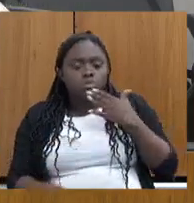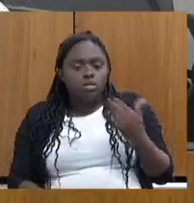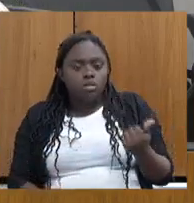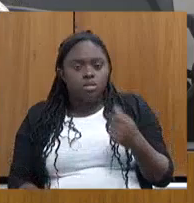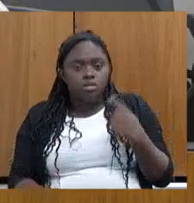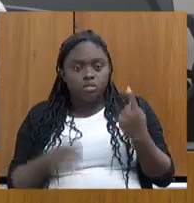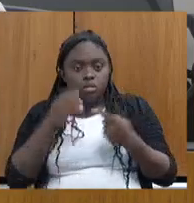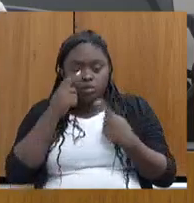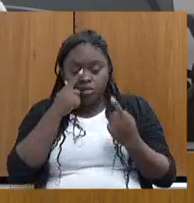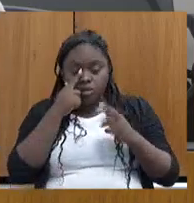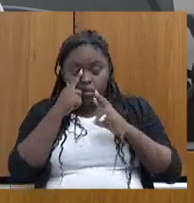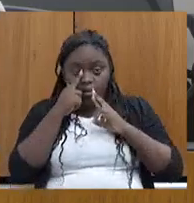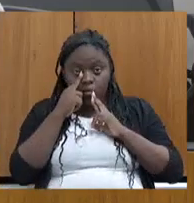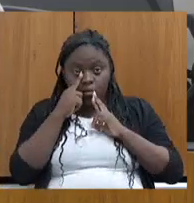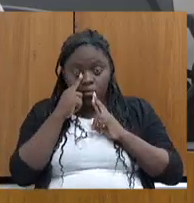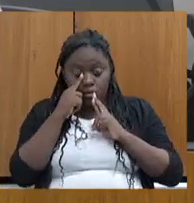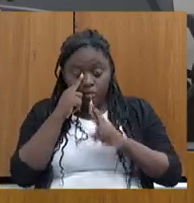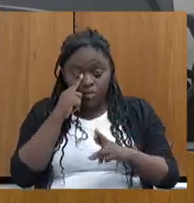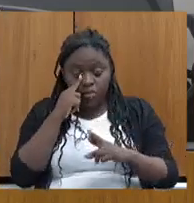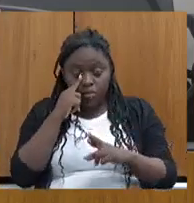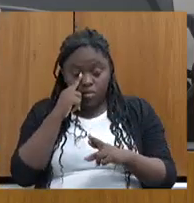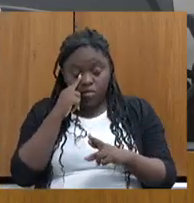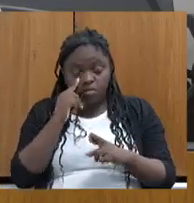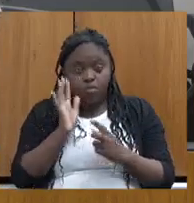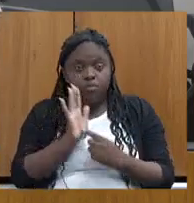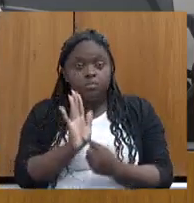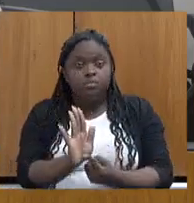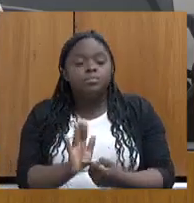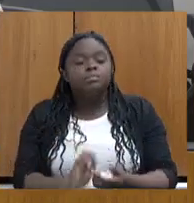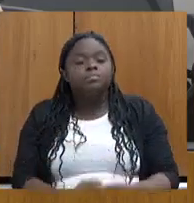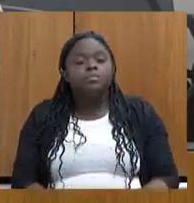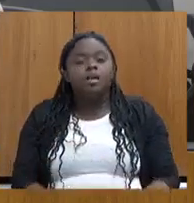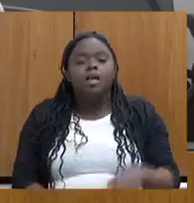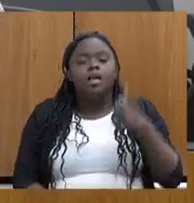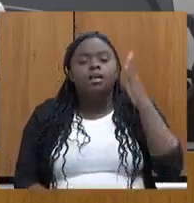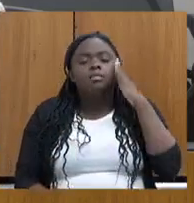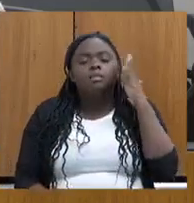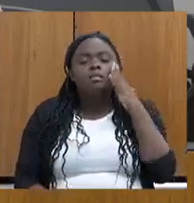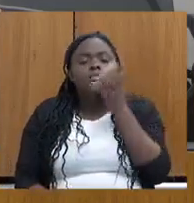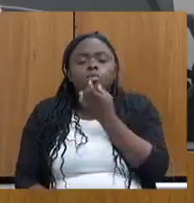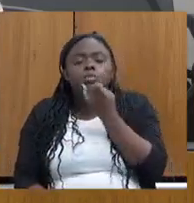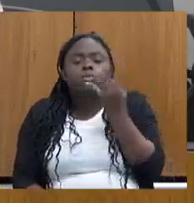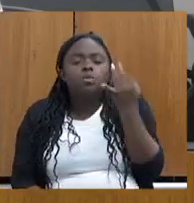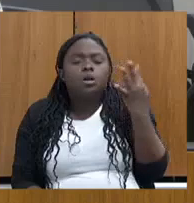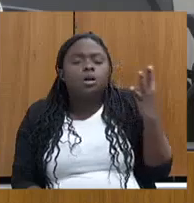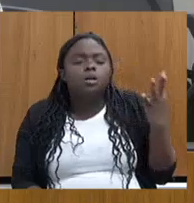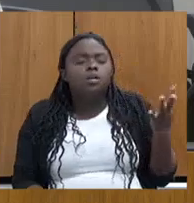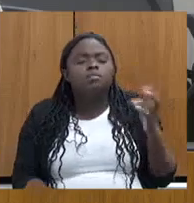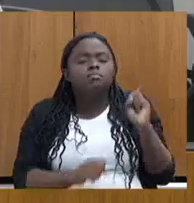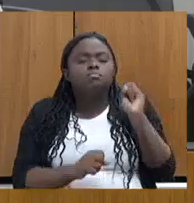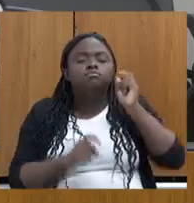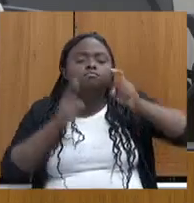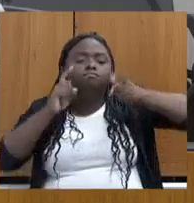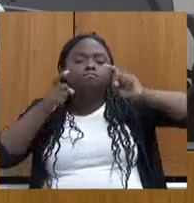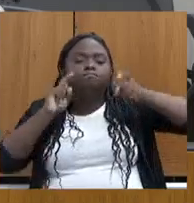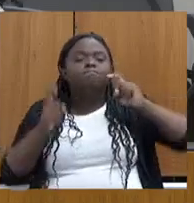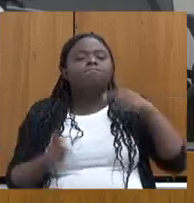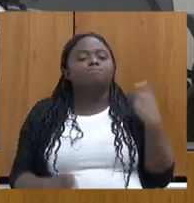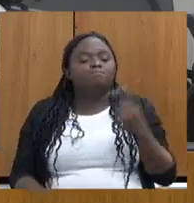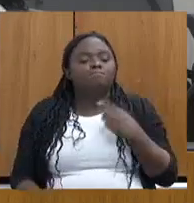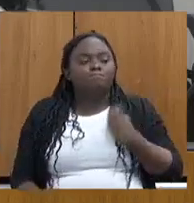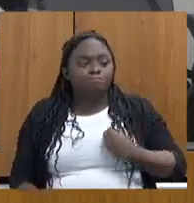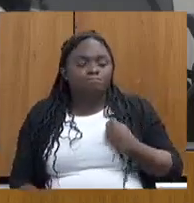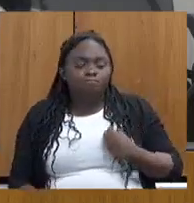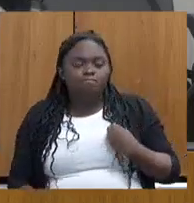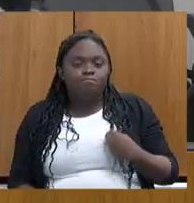nós daremos respostas históricas, não Duílio? Sabe o quanto número de reuniões que nós participamos, levando às